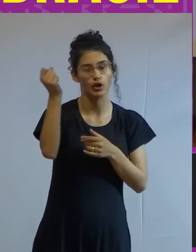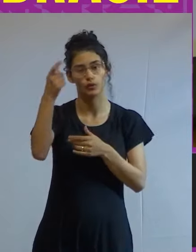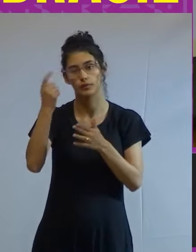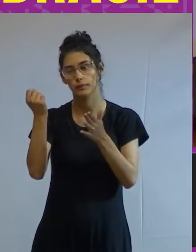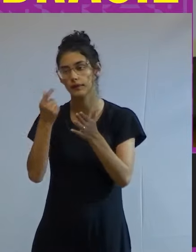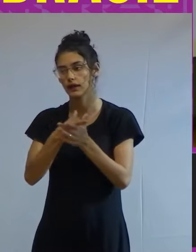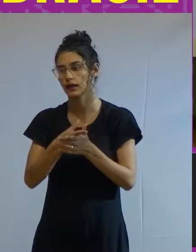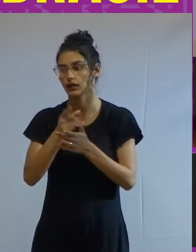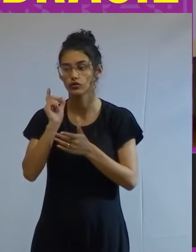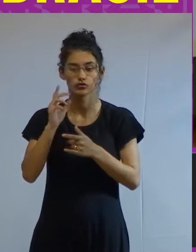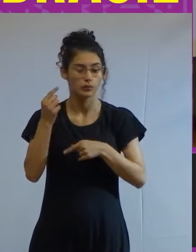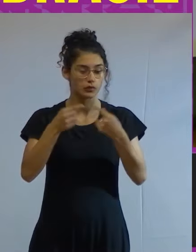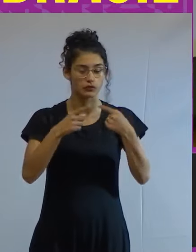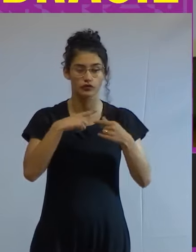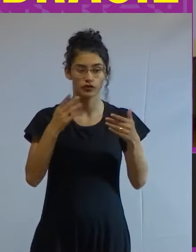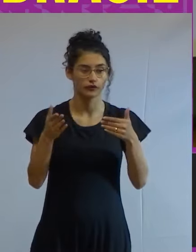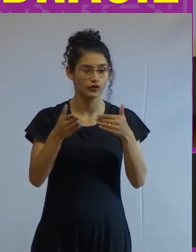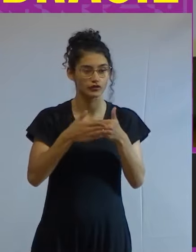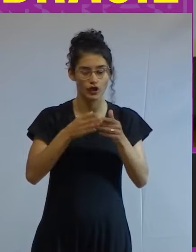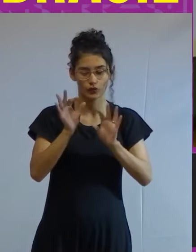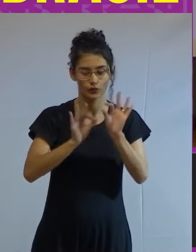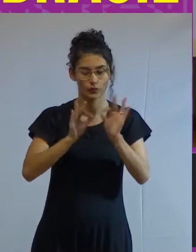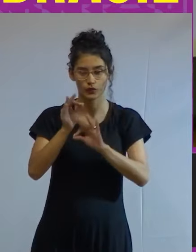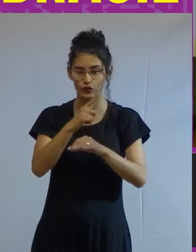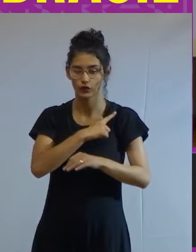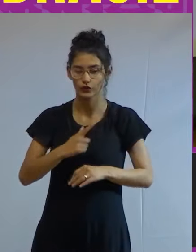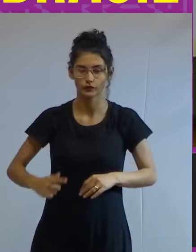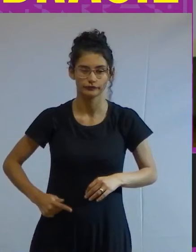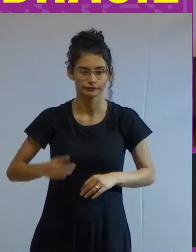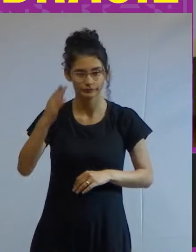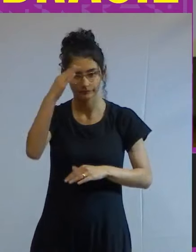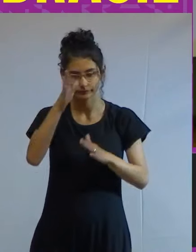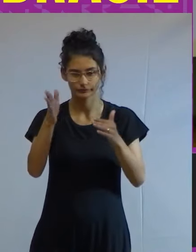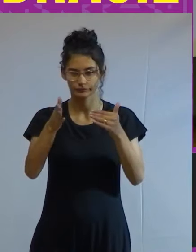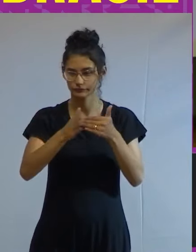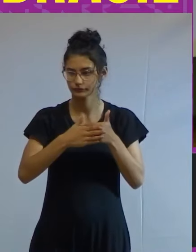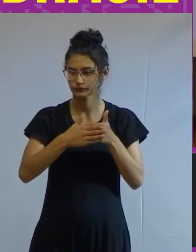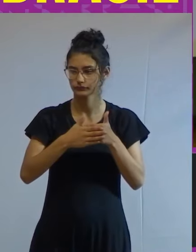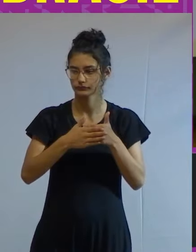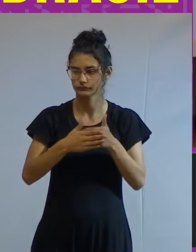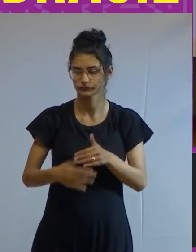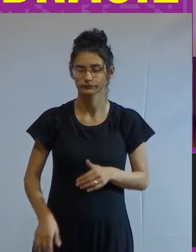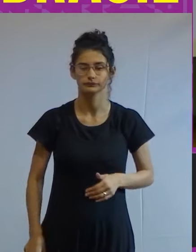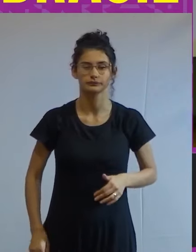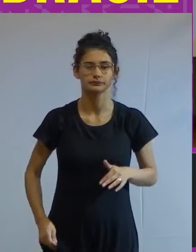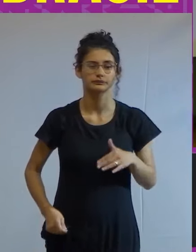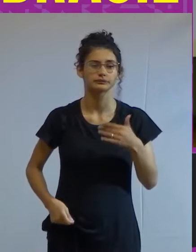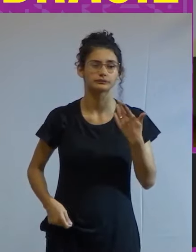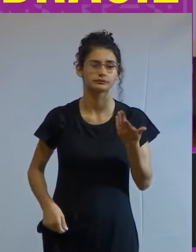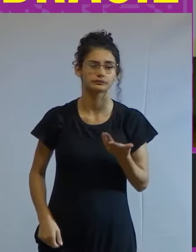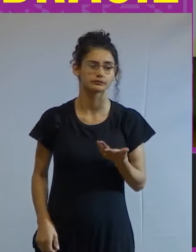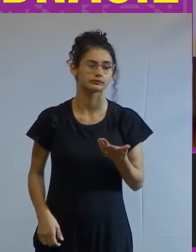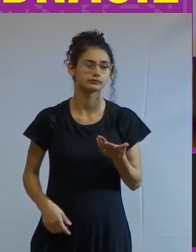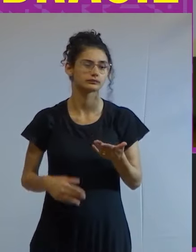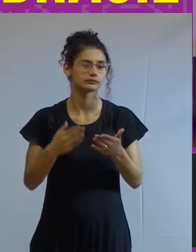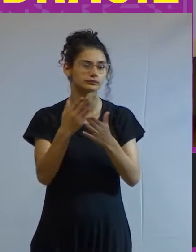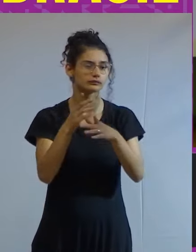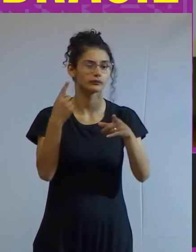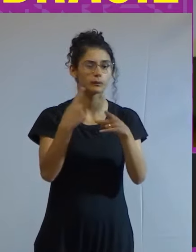só por isso não tinha fechado e o projeto do governo Bolsonaro era que fechassem mesmo ou seja matar a míngua porque